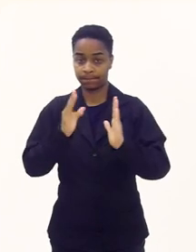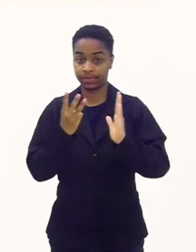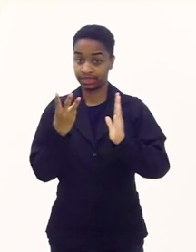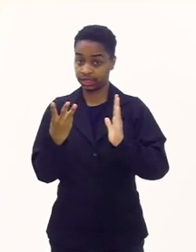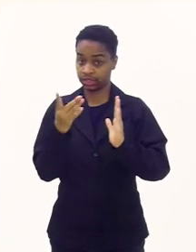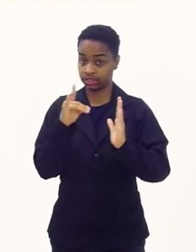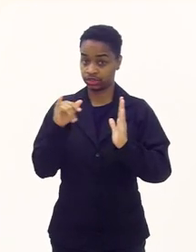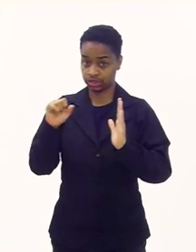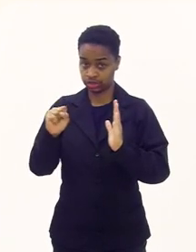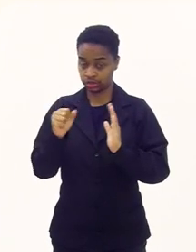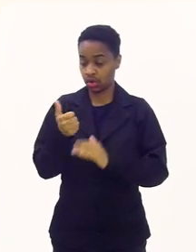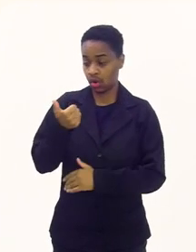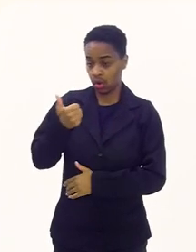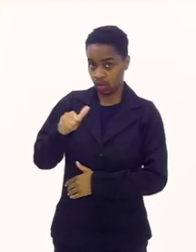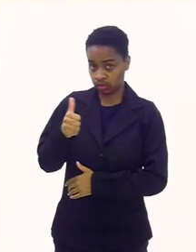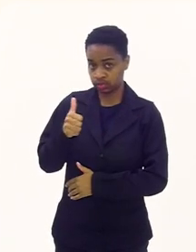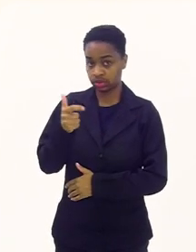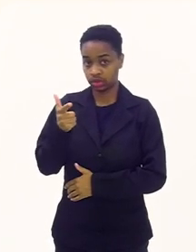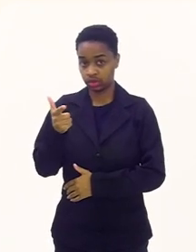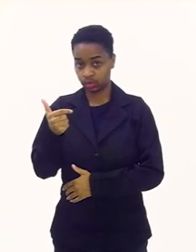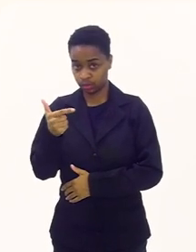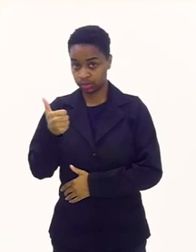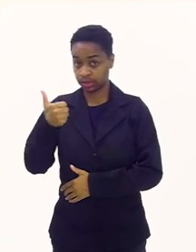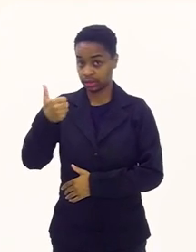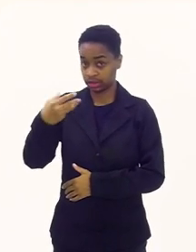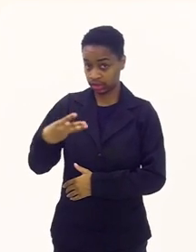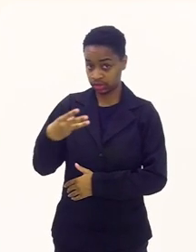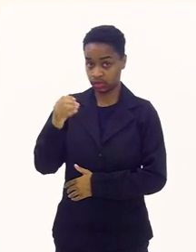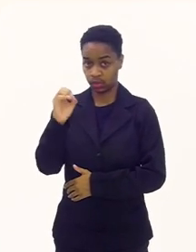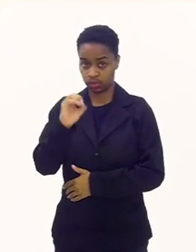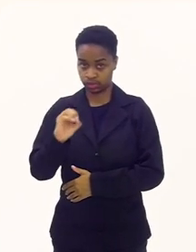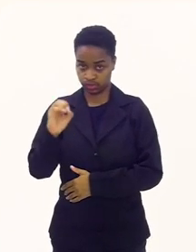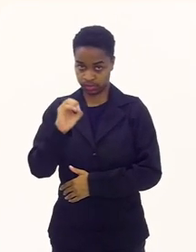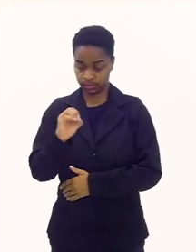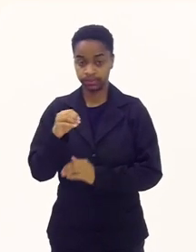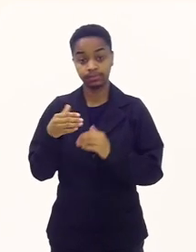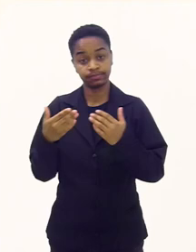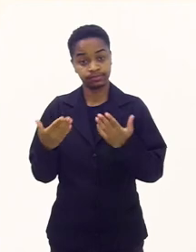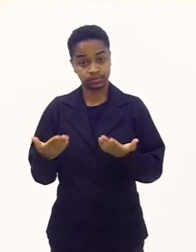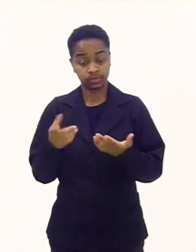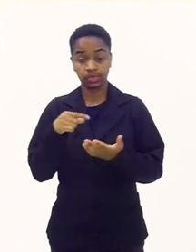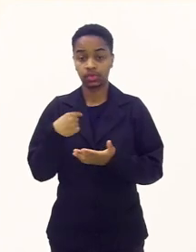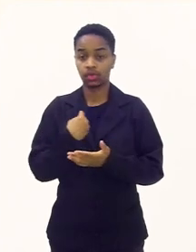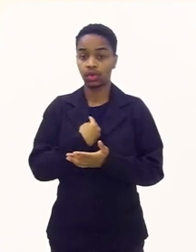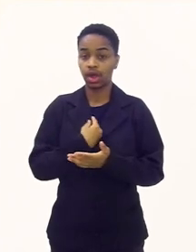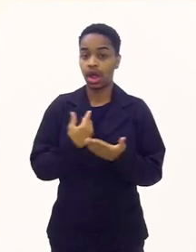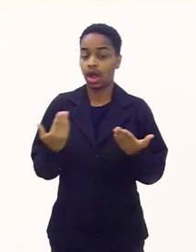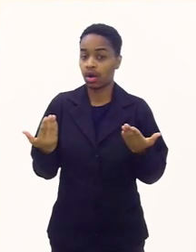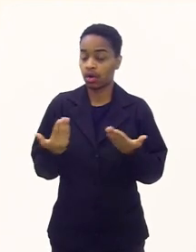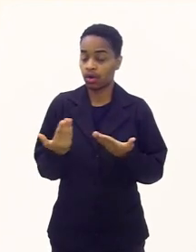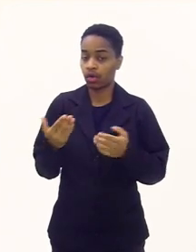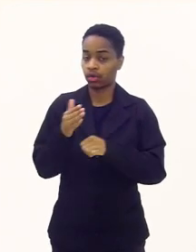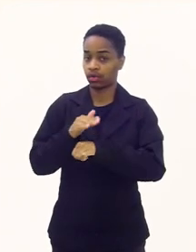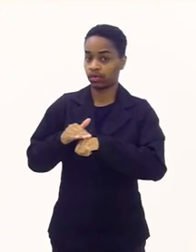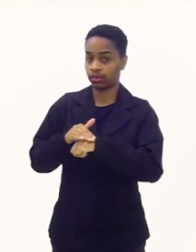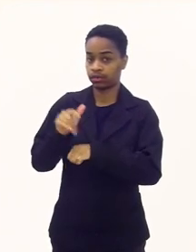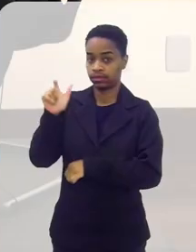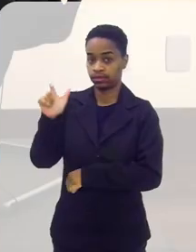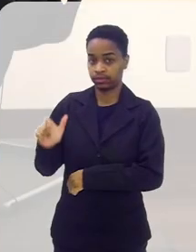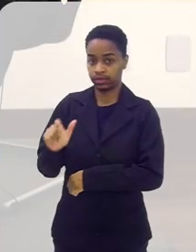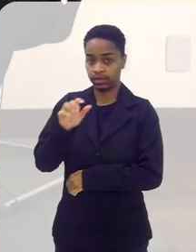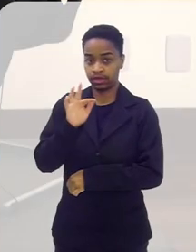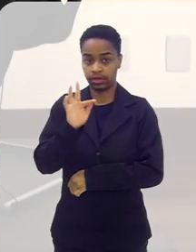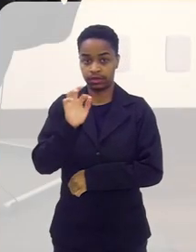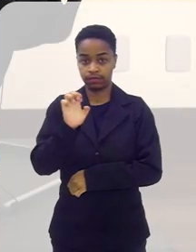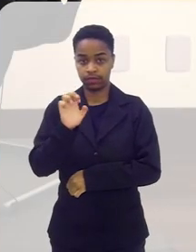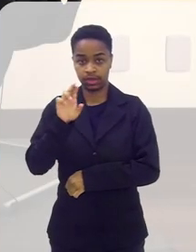11, 12, 13 de outubro. Mas aí, nós agora vamos conversar com o Fernando